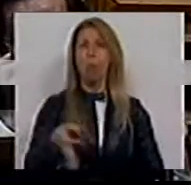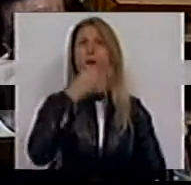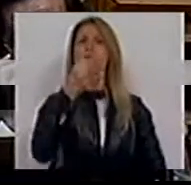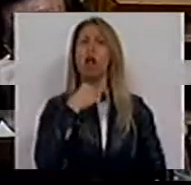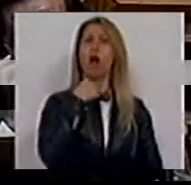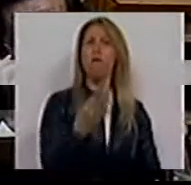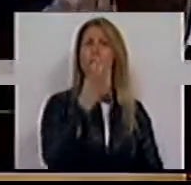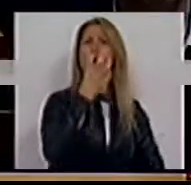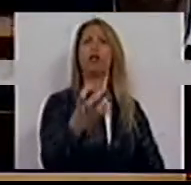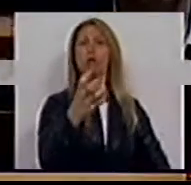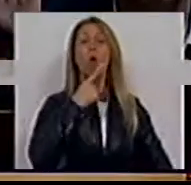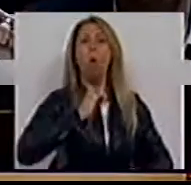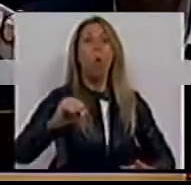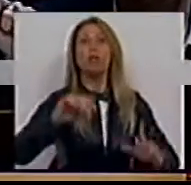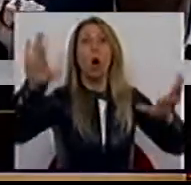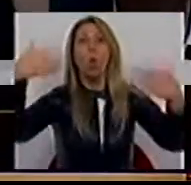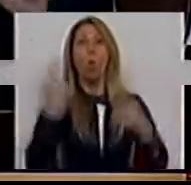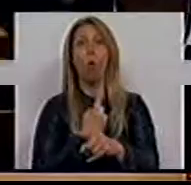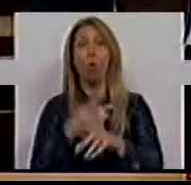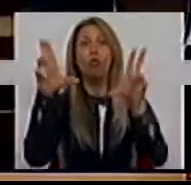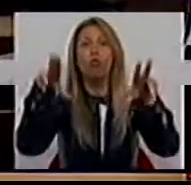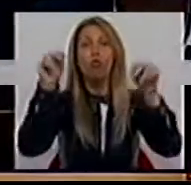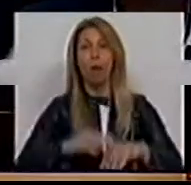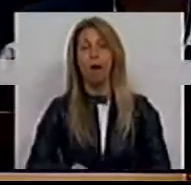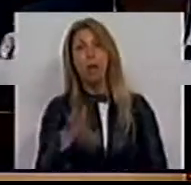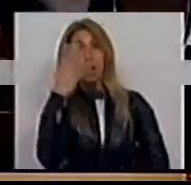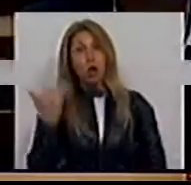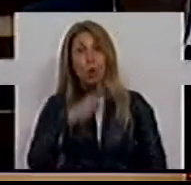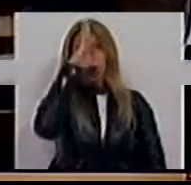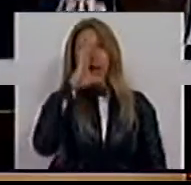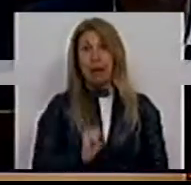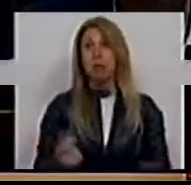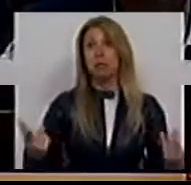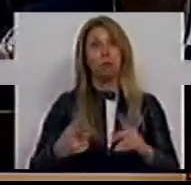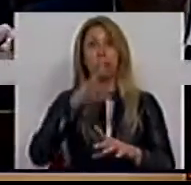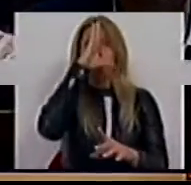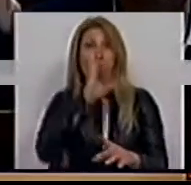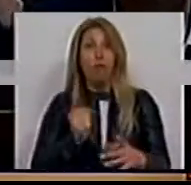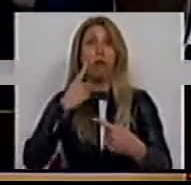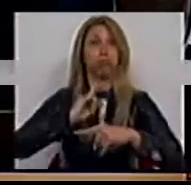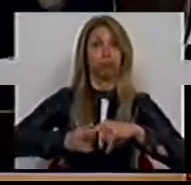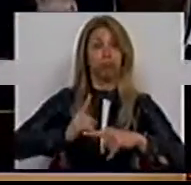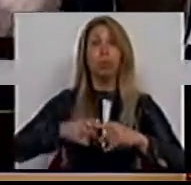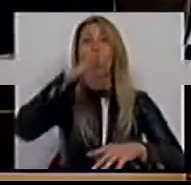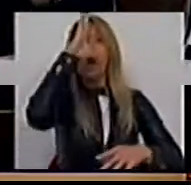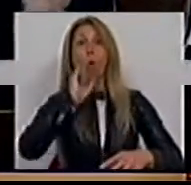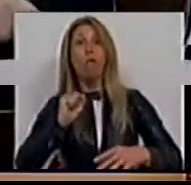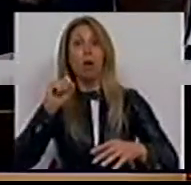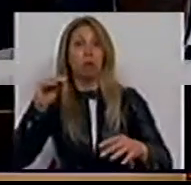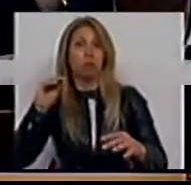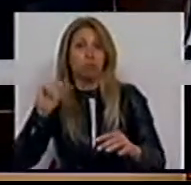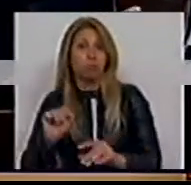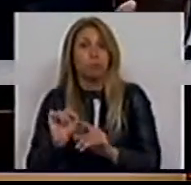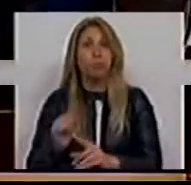contra aquilo que fosse. Em segundo lugar, a Grécia e o governo da Grécia, o governo do Siriza, está a aplicar as